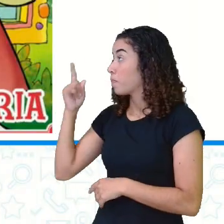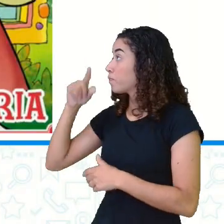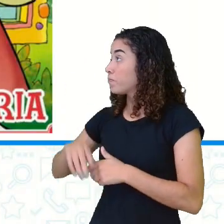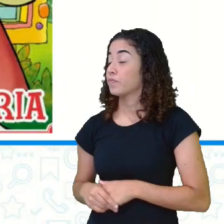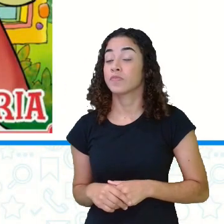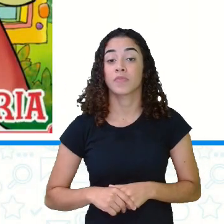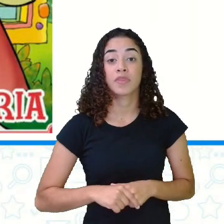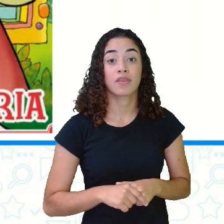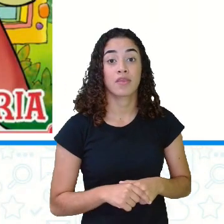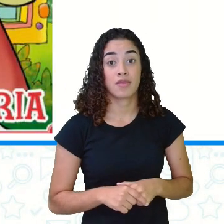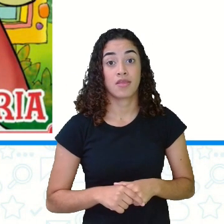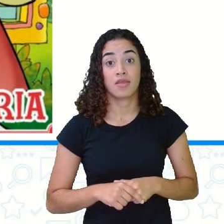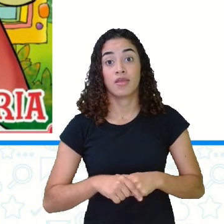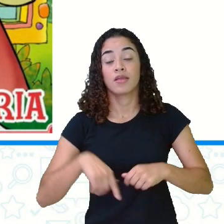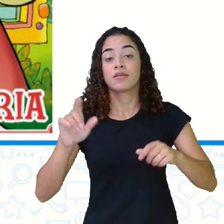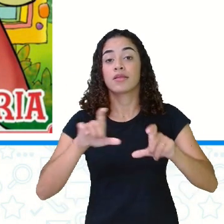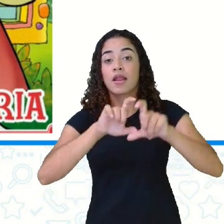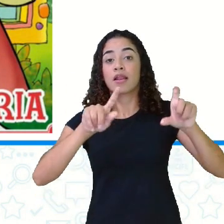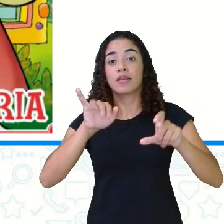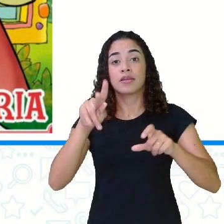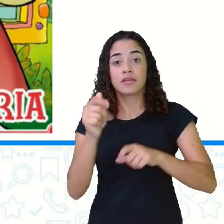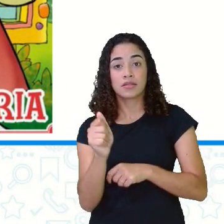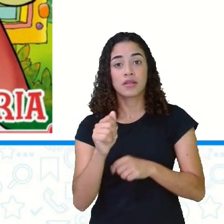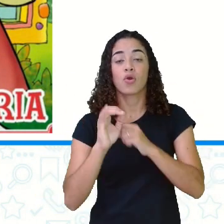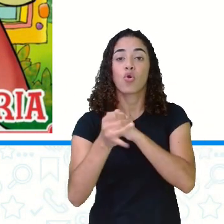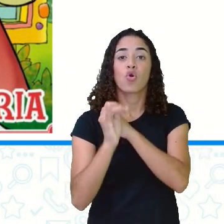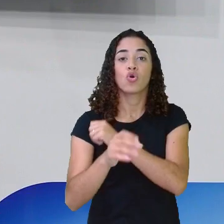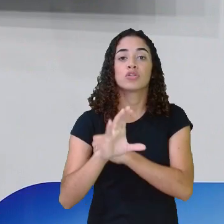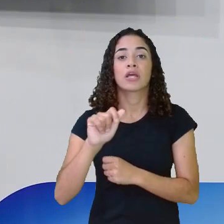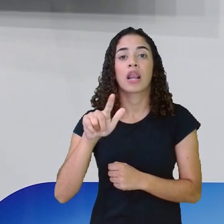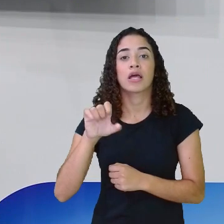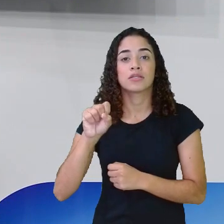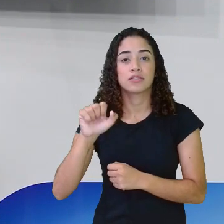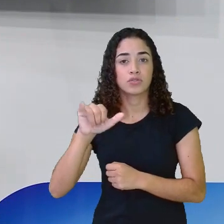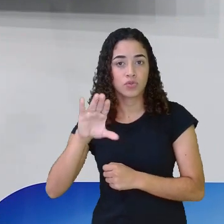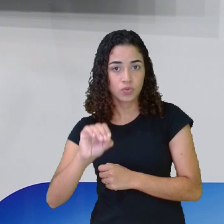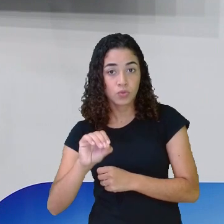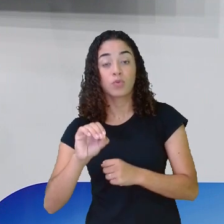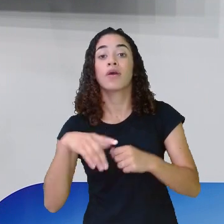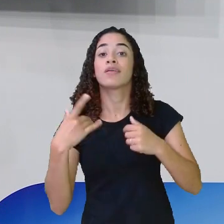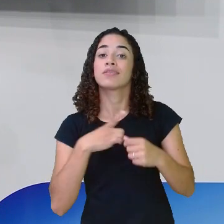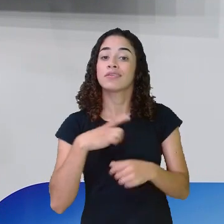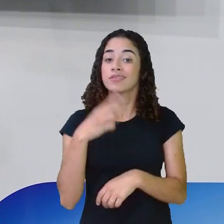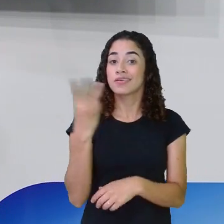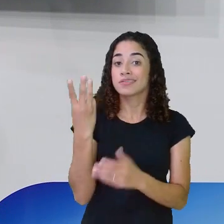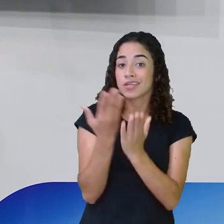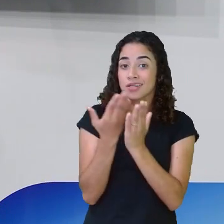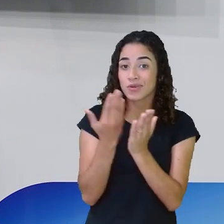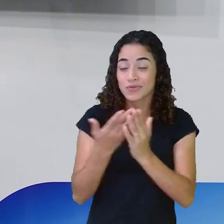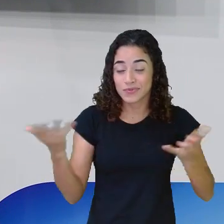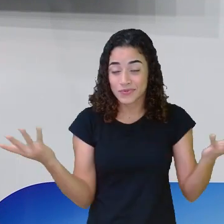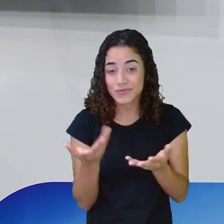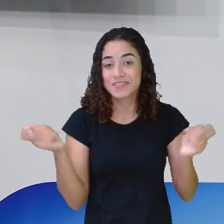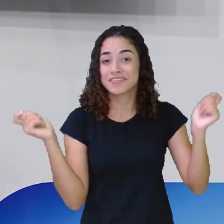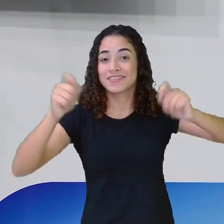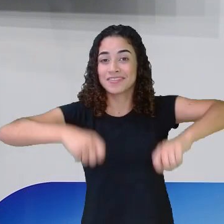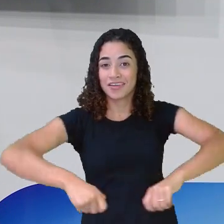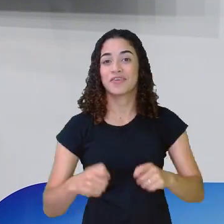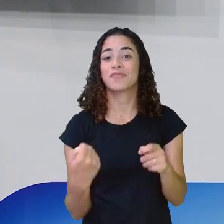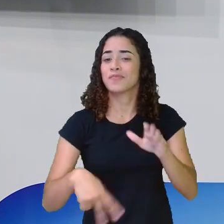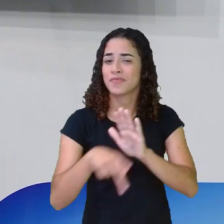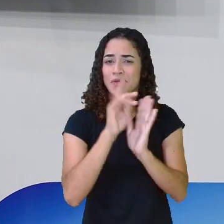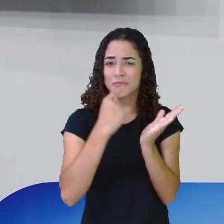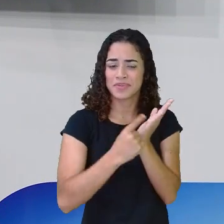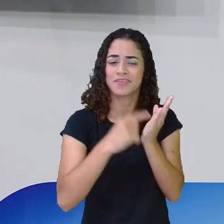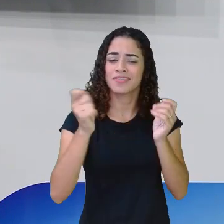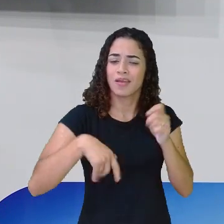era uma vez João e Maria. Você, após a terceira aula de hoje, pode, através do próprio aplicativo,